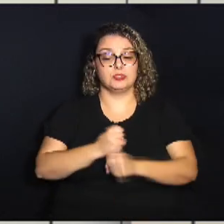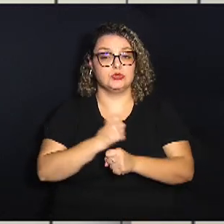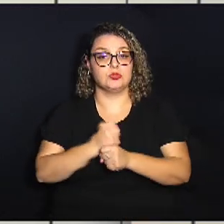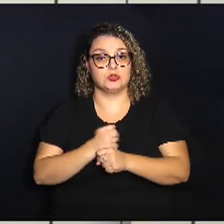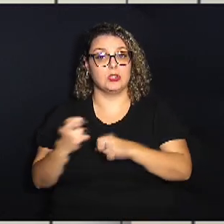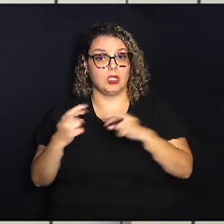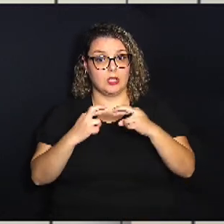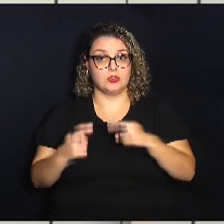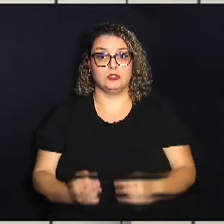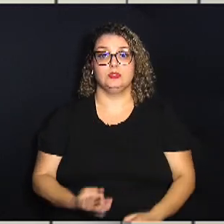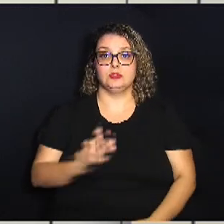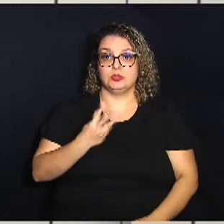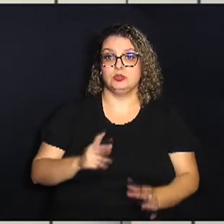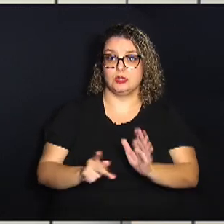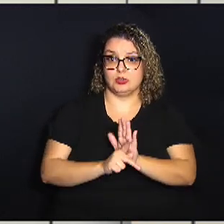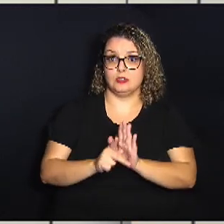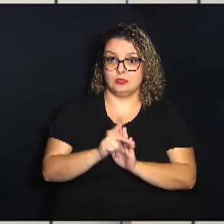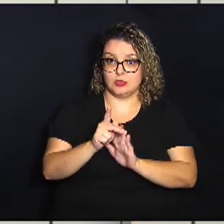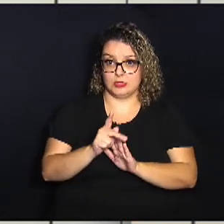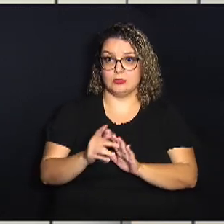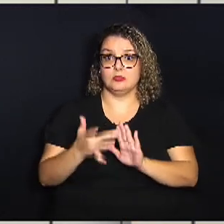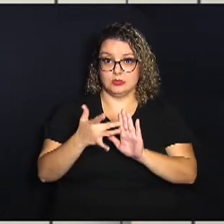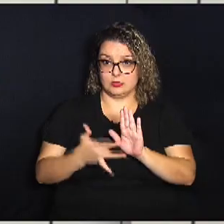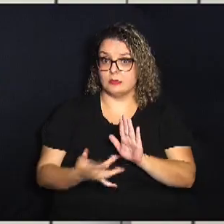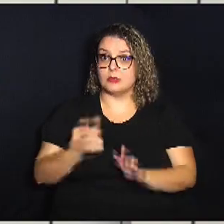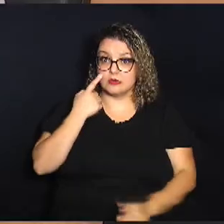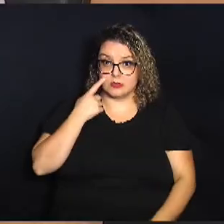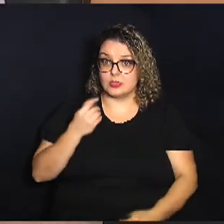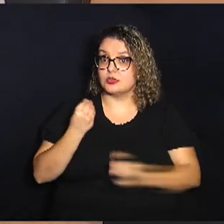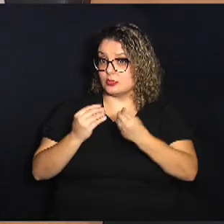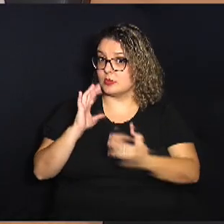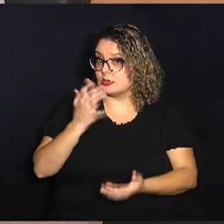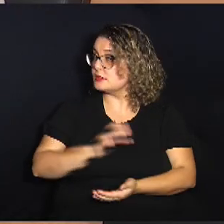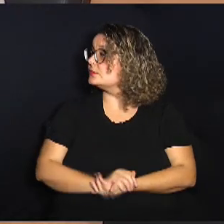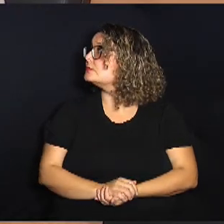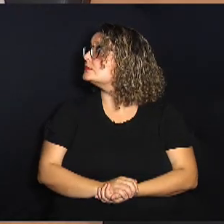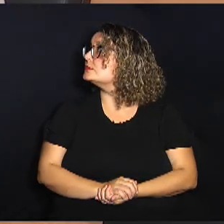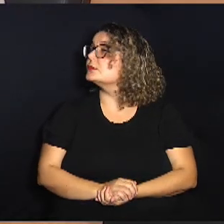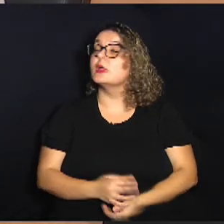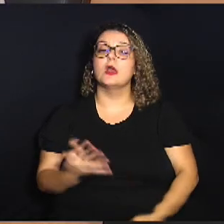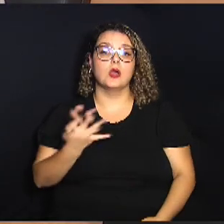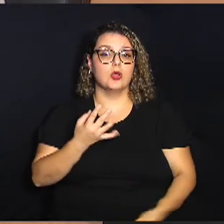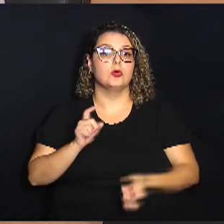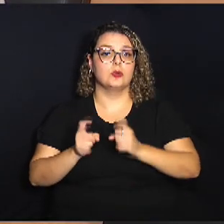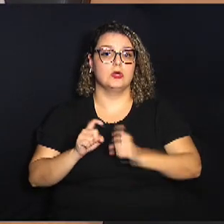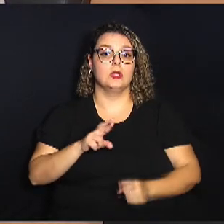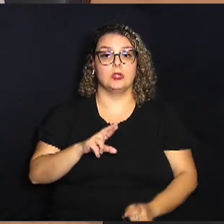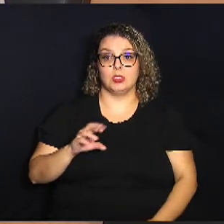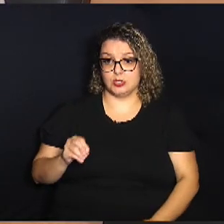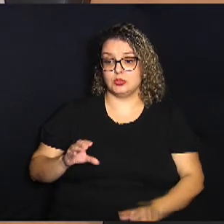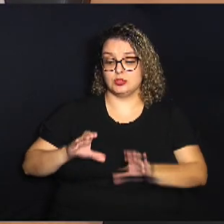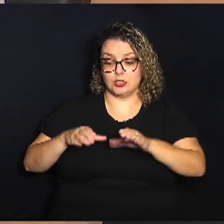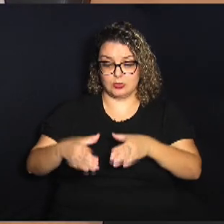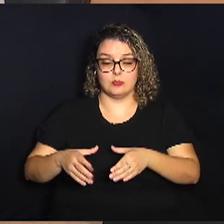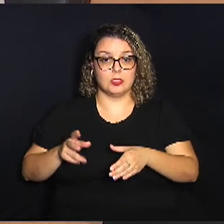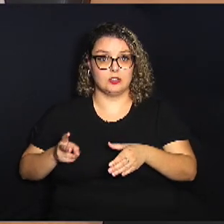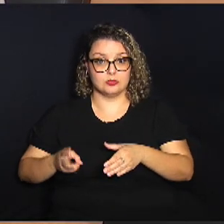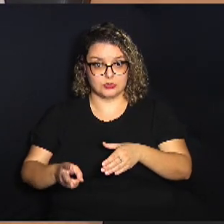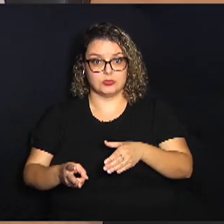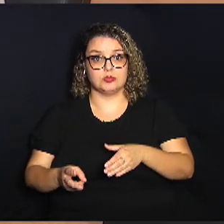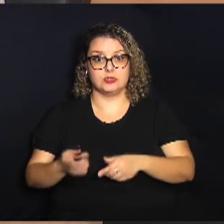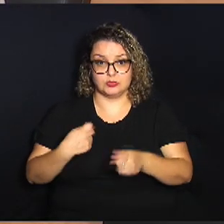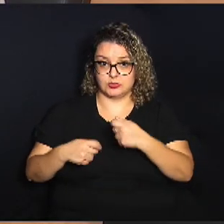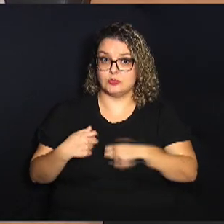analisou três projetos que estavam na pauta confira como foi foi a quarta reunião ordinária da Comissão Permanente de